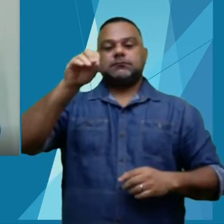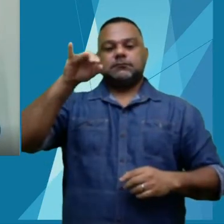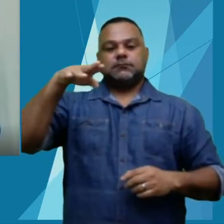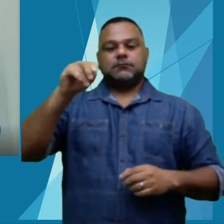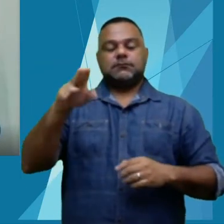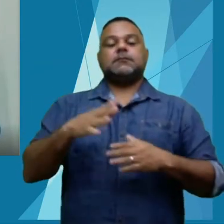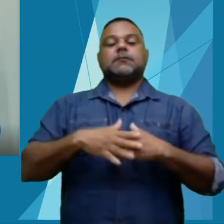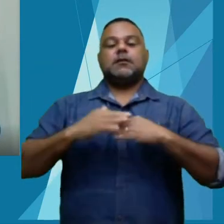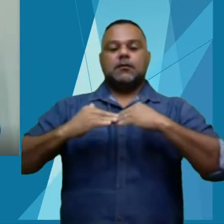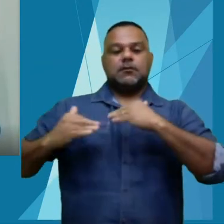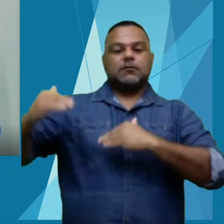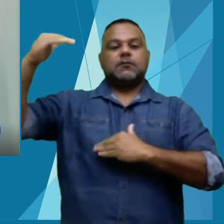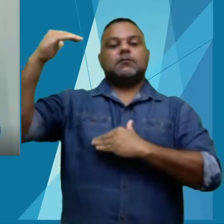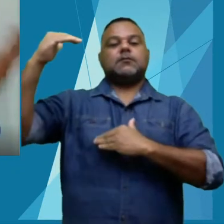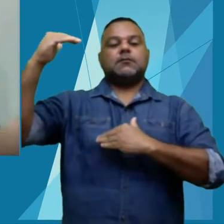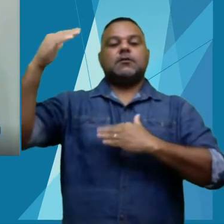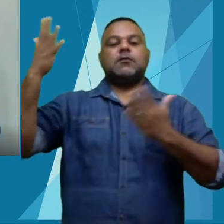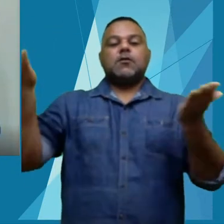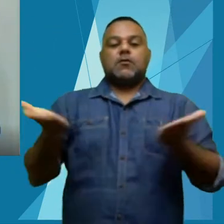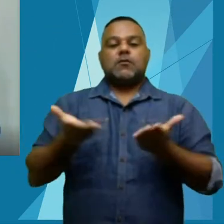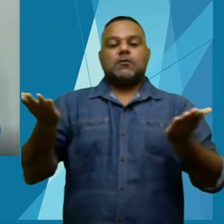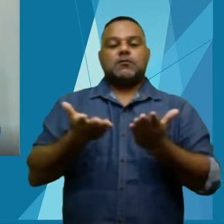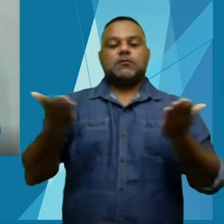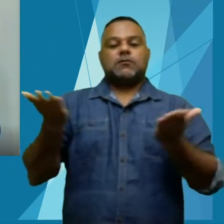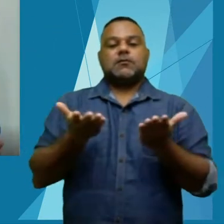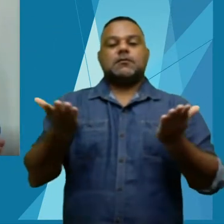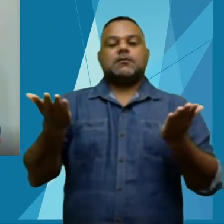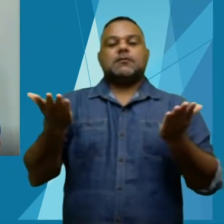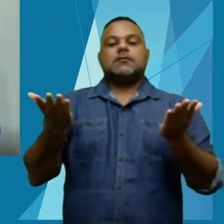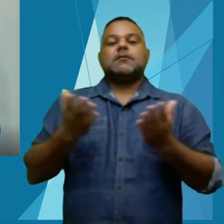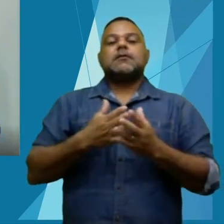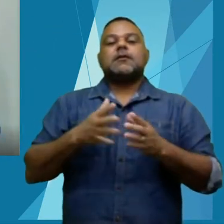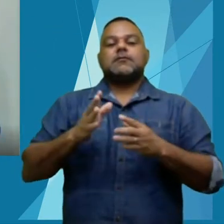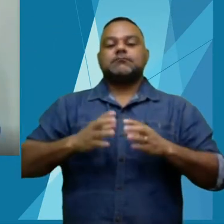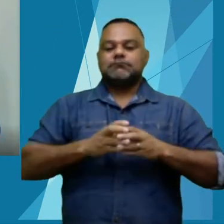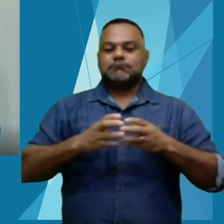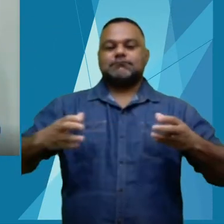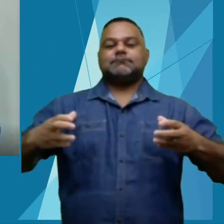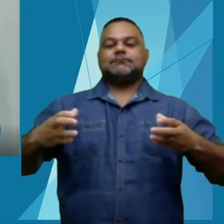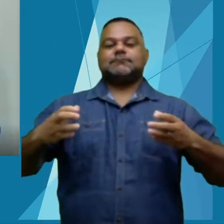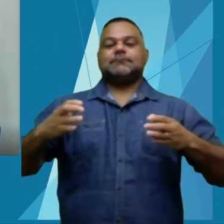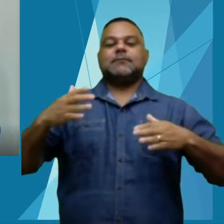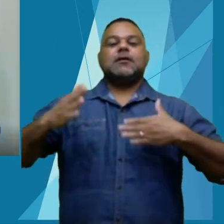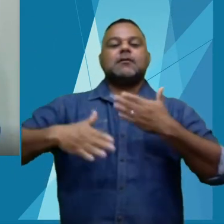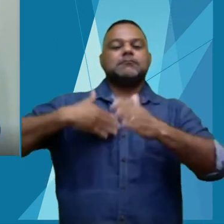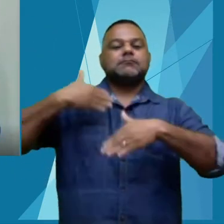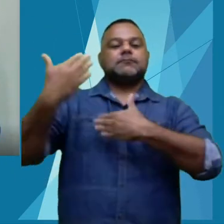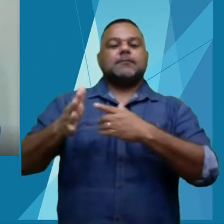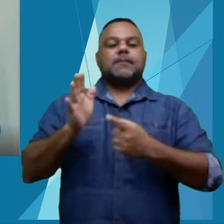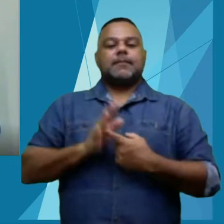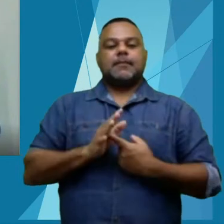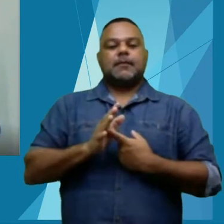aonde, hoje, a gente ganha espaços, né, internacionais. Porque, quando a gente